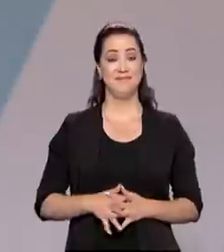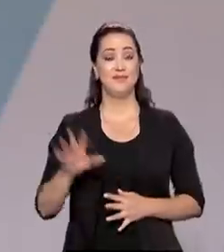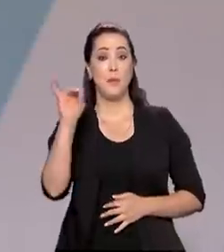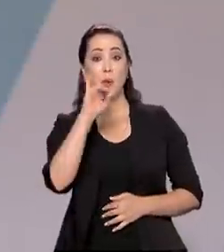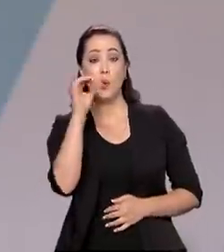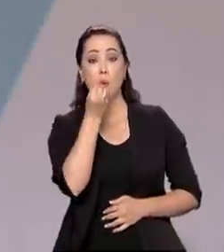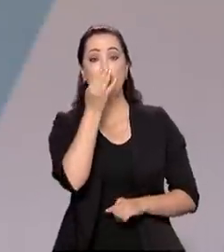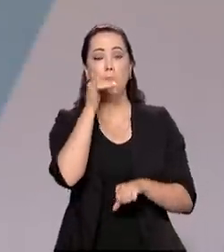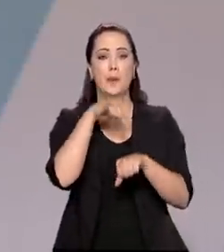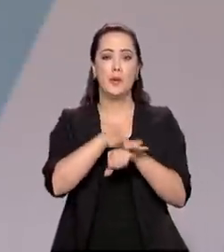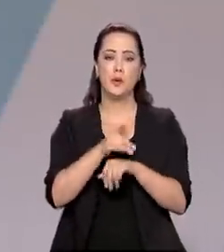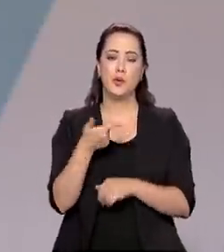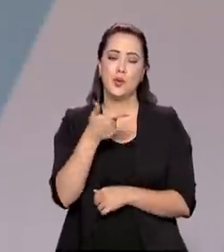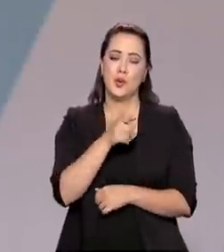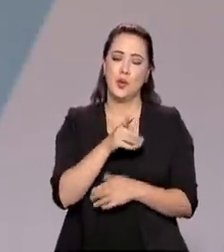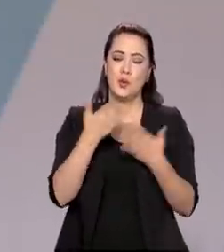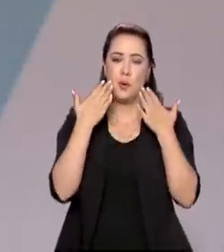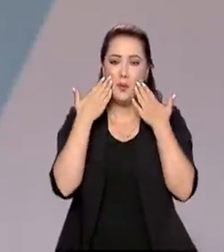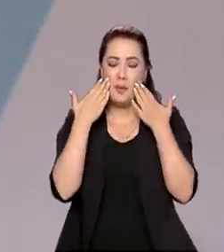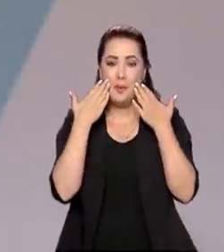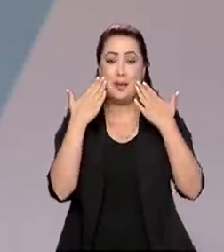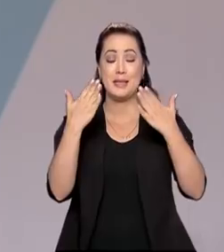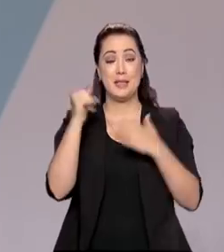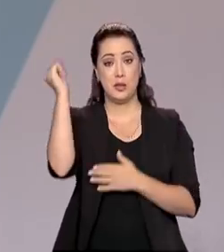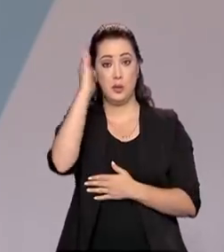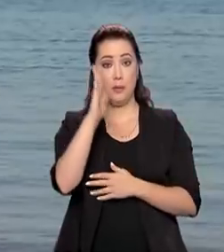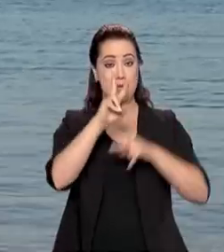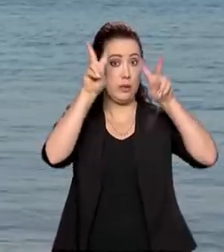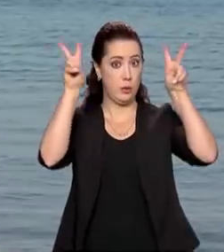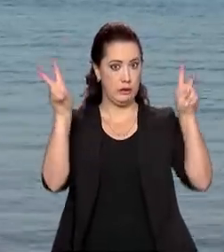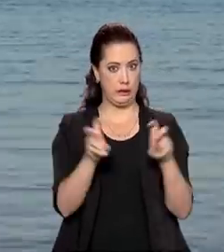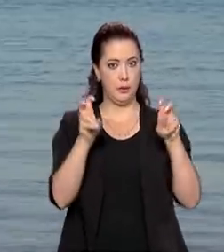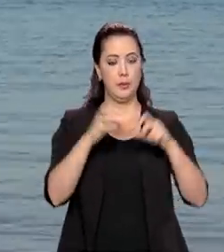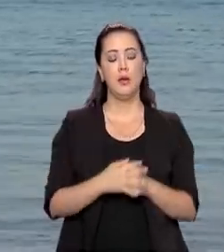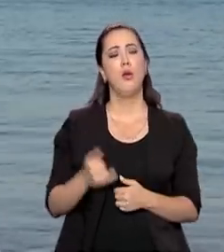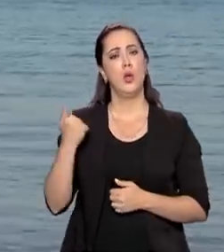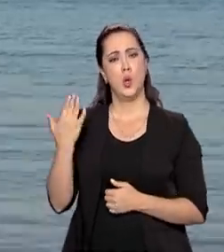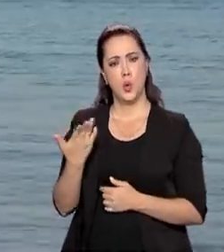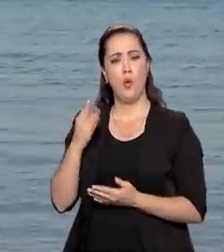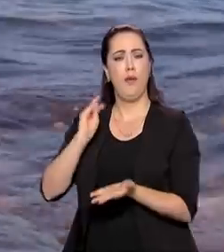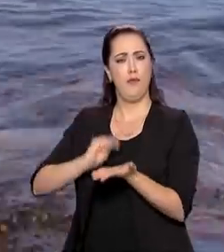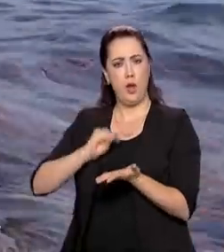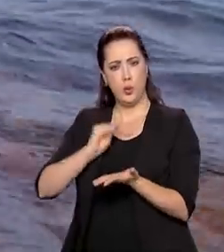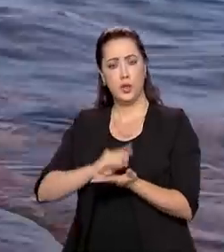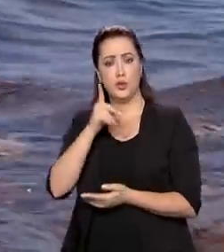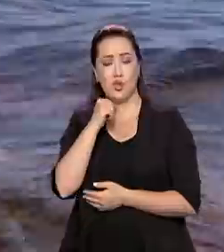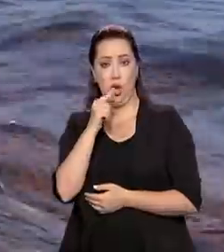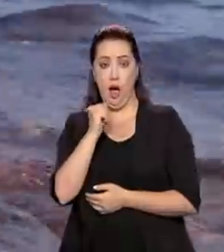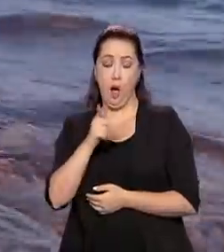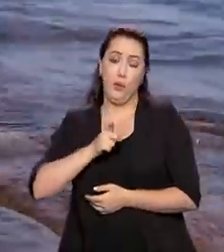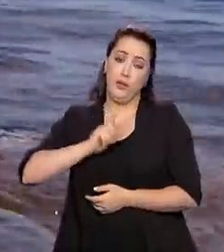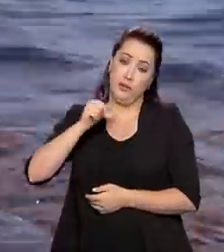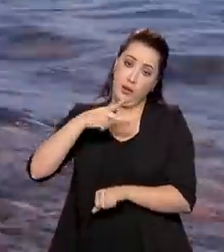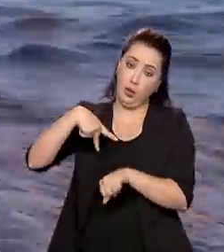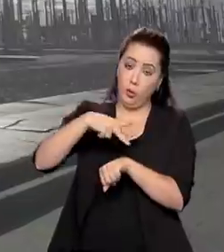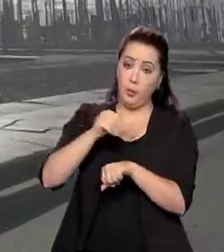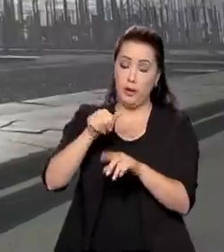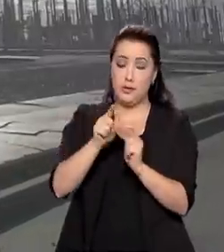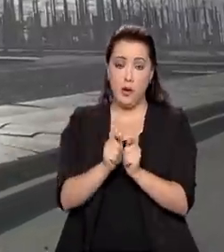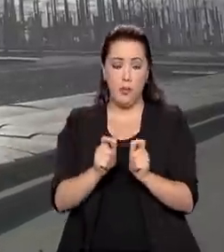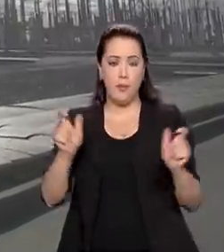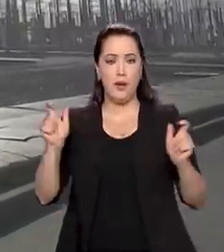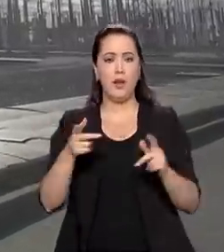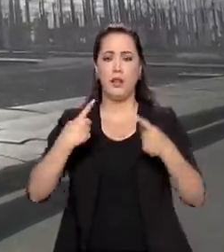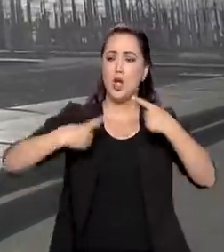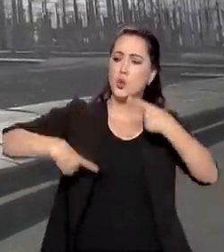Olá, boa noite. Estamos no ar com o Brasil em pauta. Com a escassez hídrica vivenciada pelo país, amplia